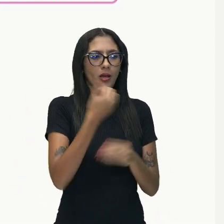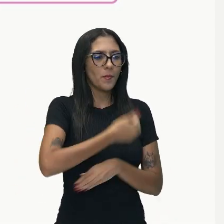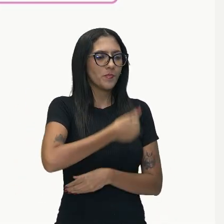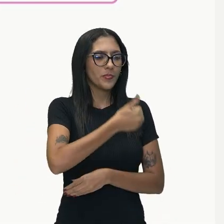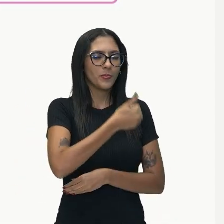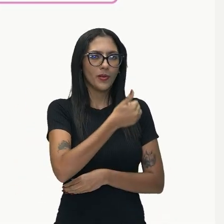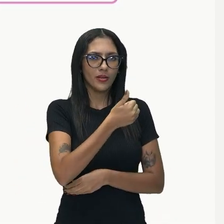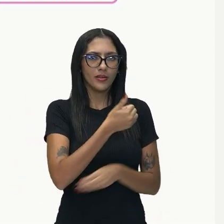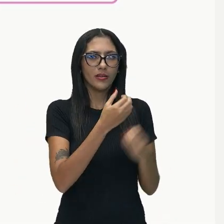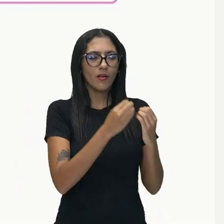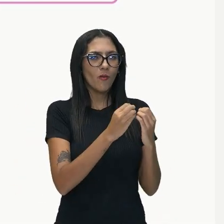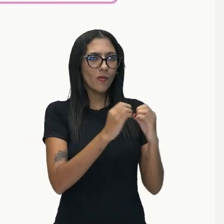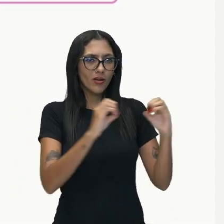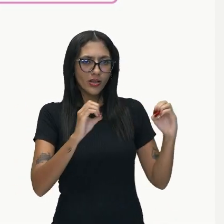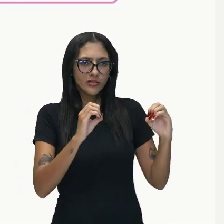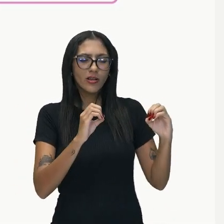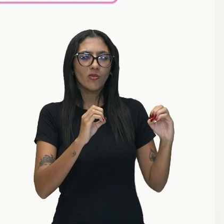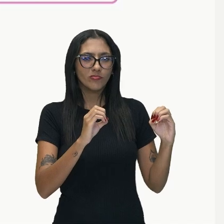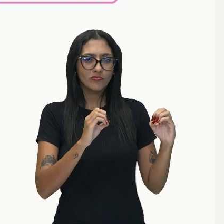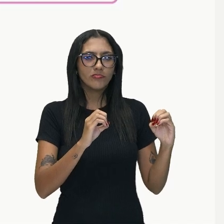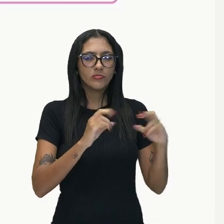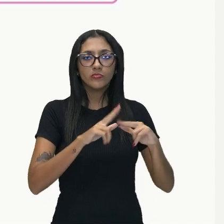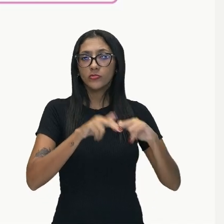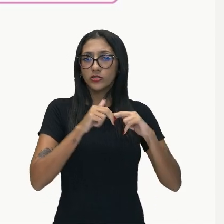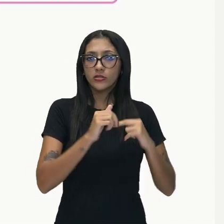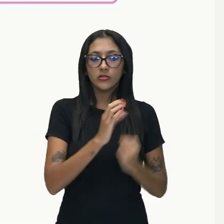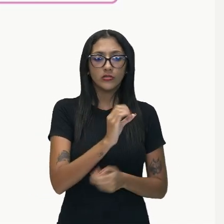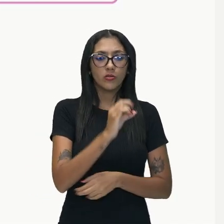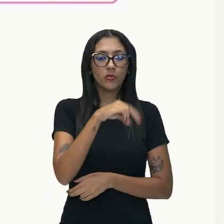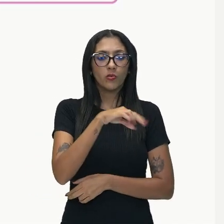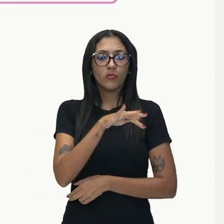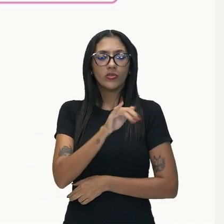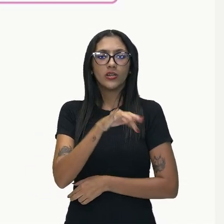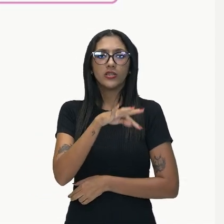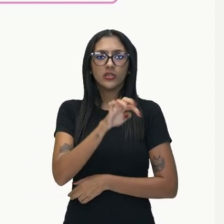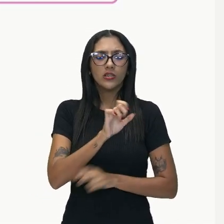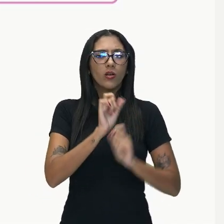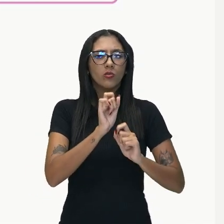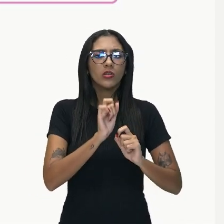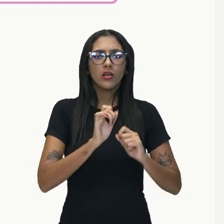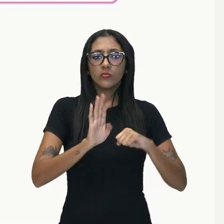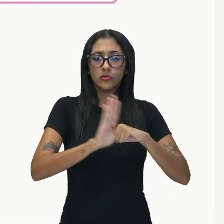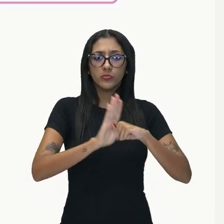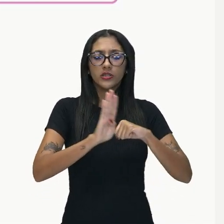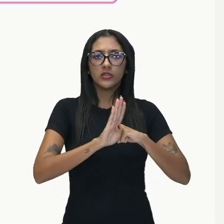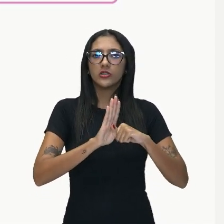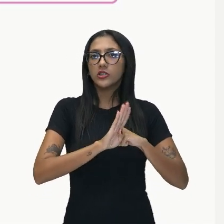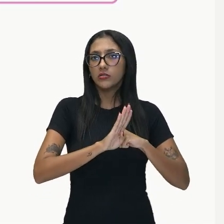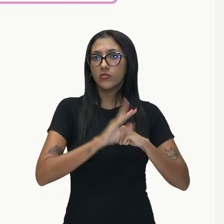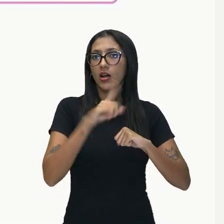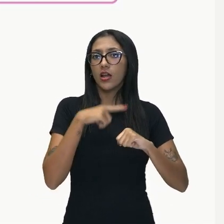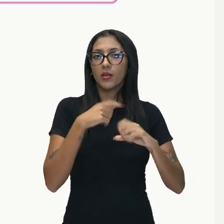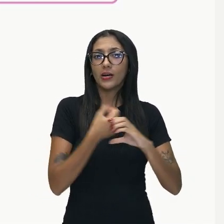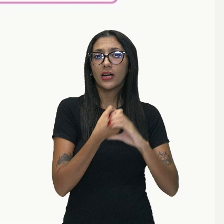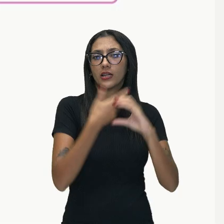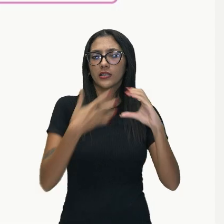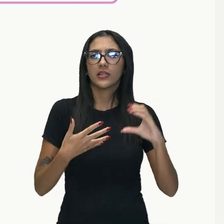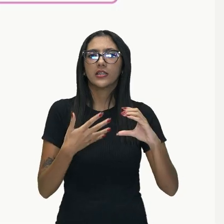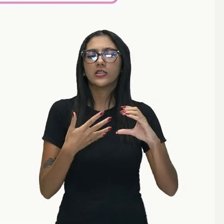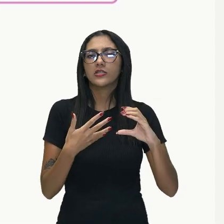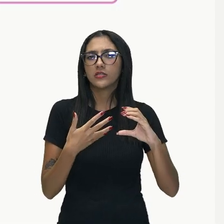deste nome confiante, que é um substantivo aqui, está numa função de substantivo, ok?